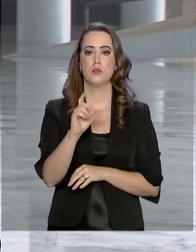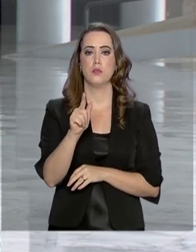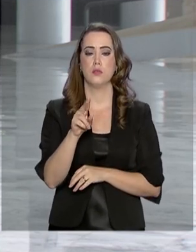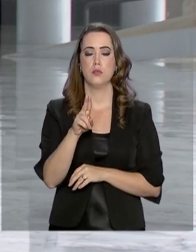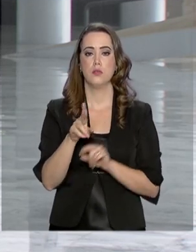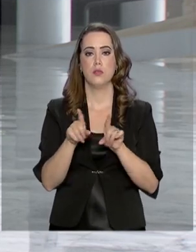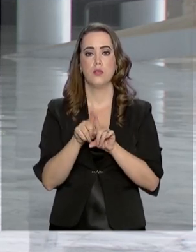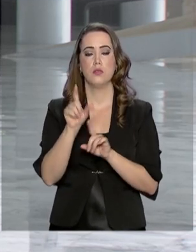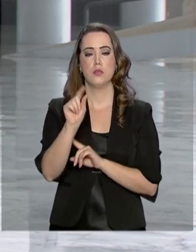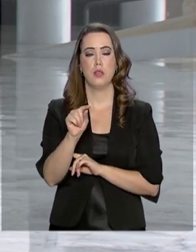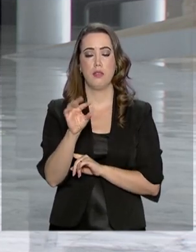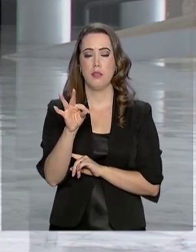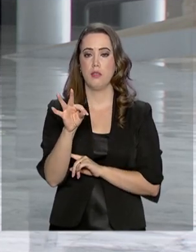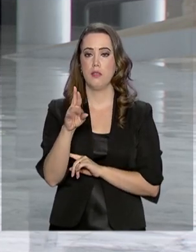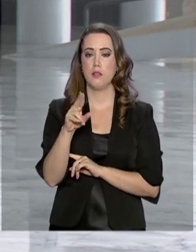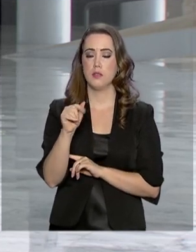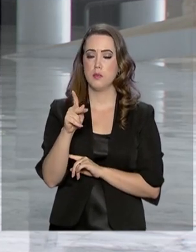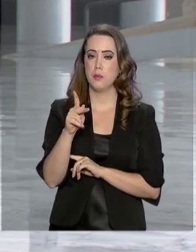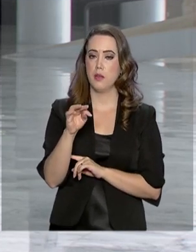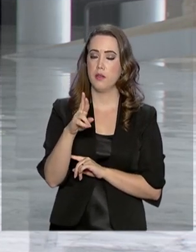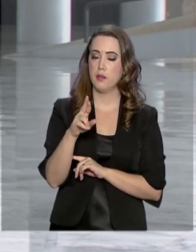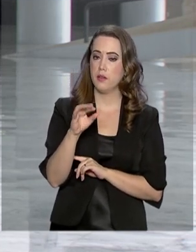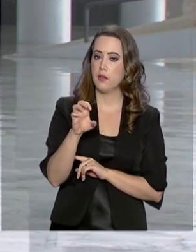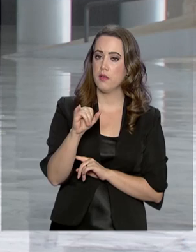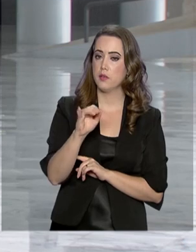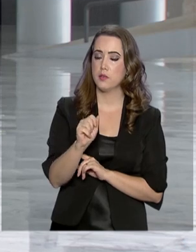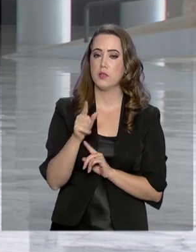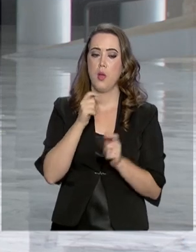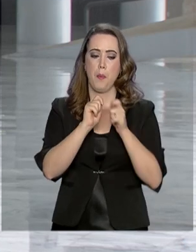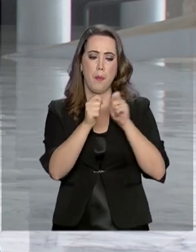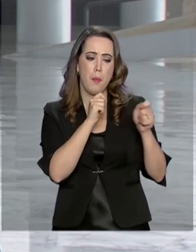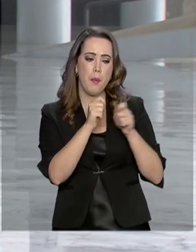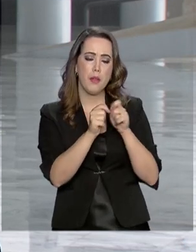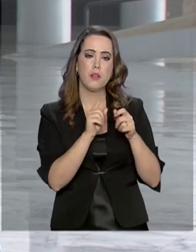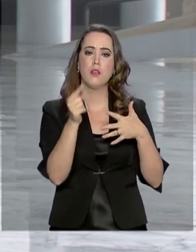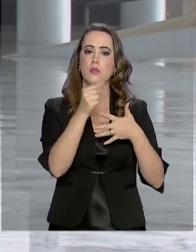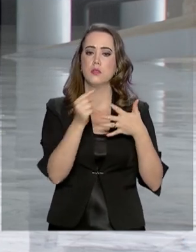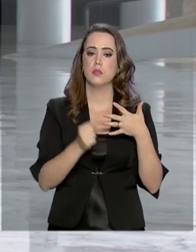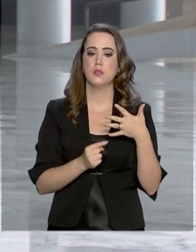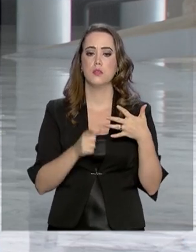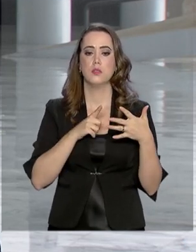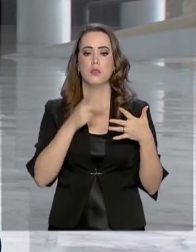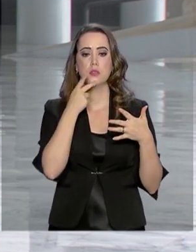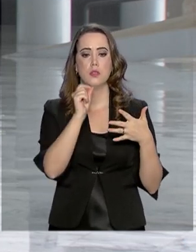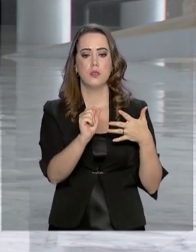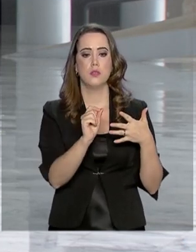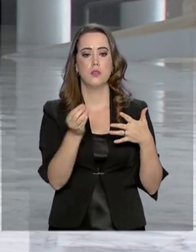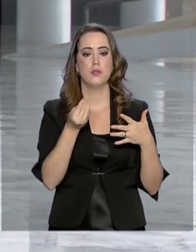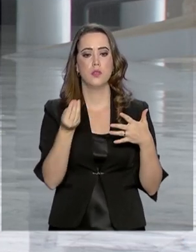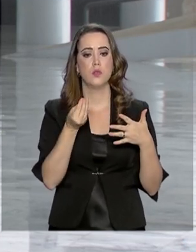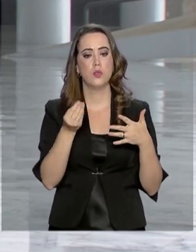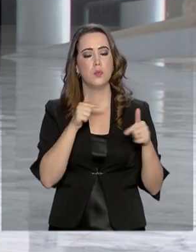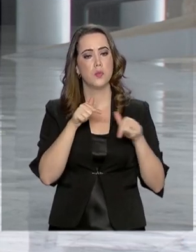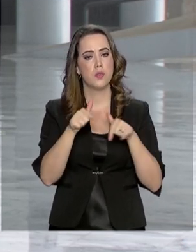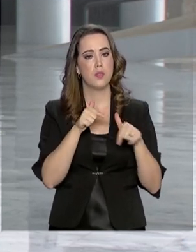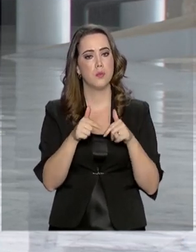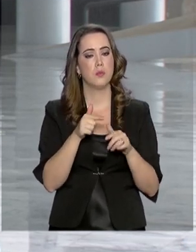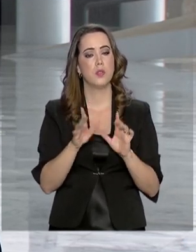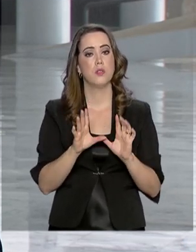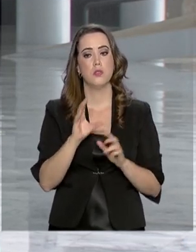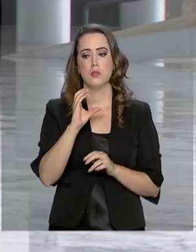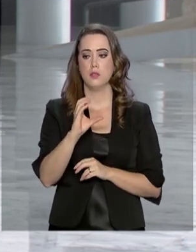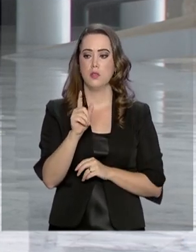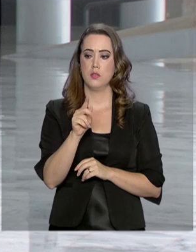União, Wagner Rosário. Entre os temas que o ministro falou na entrevista, falou sobre os papéis e as ações da